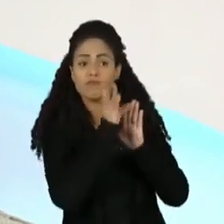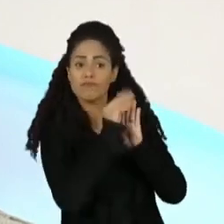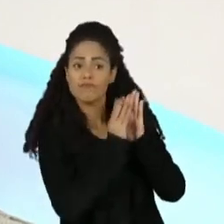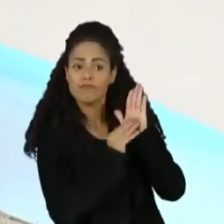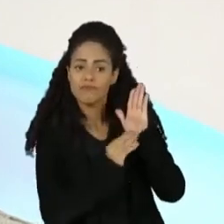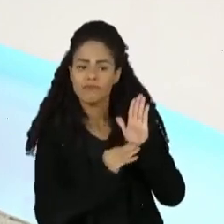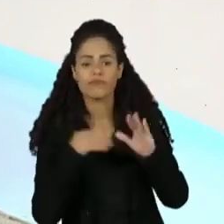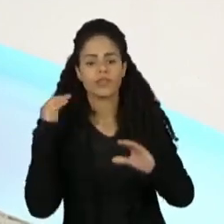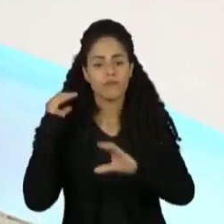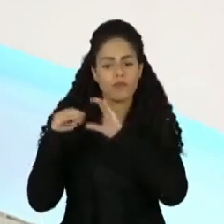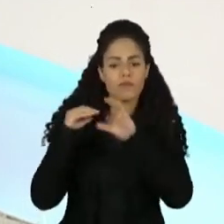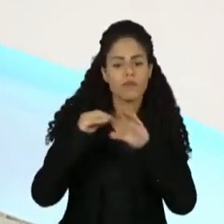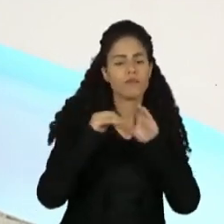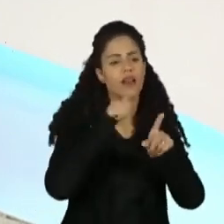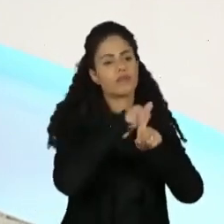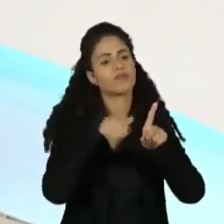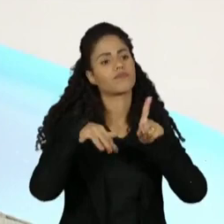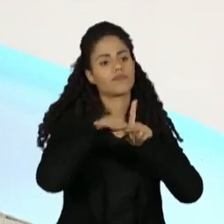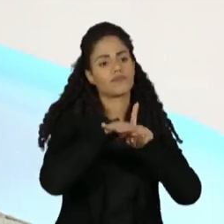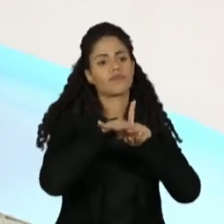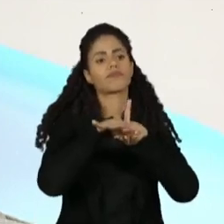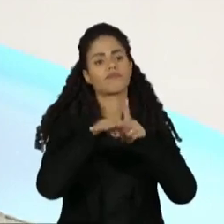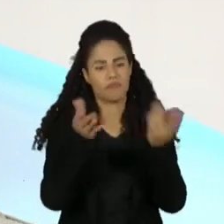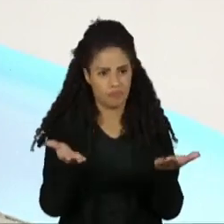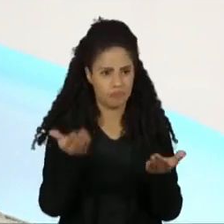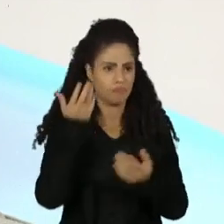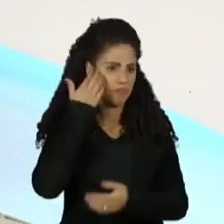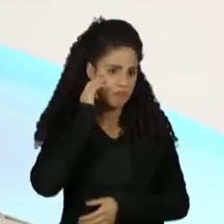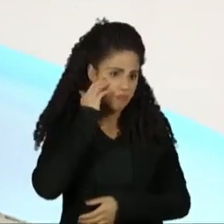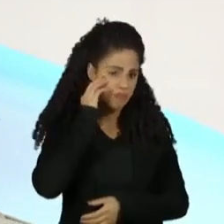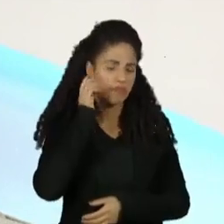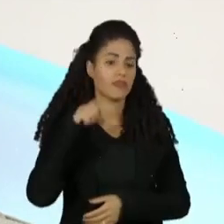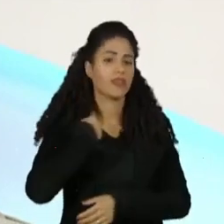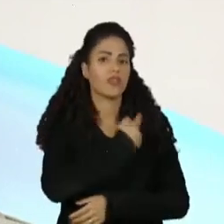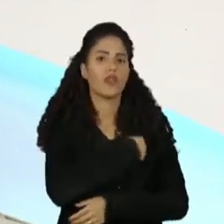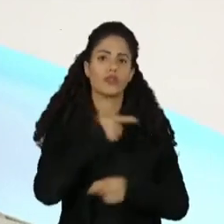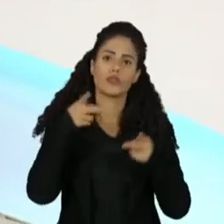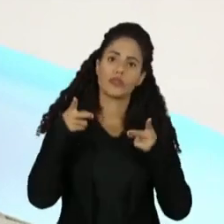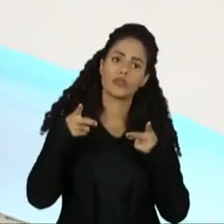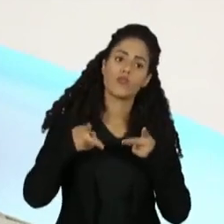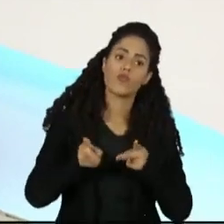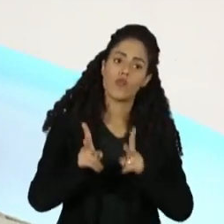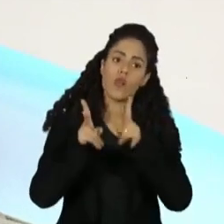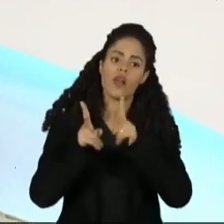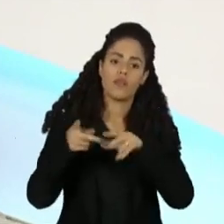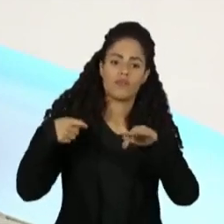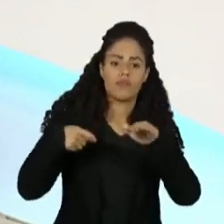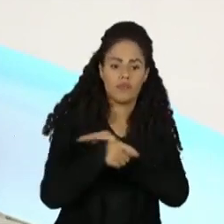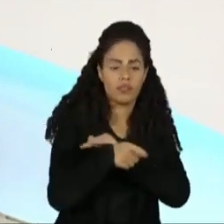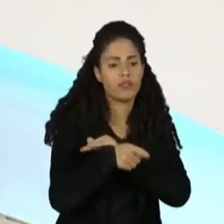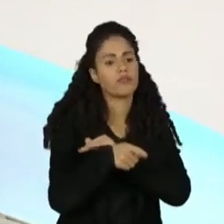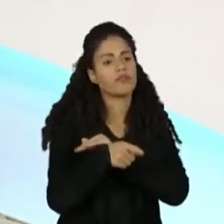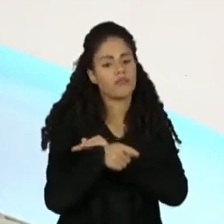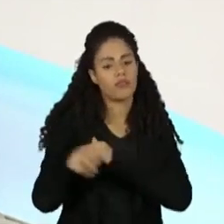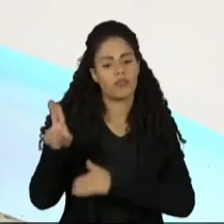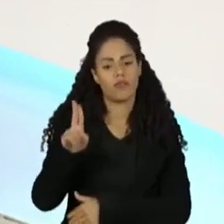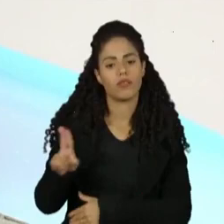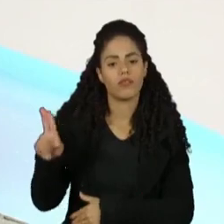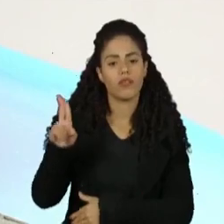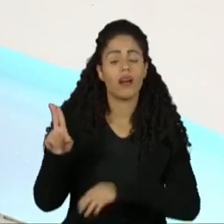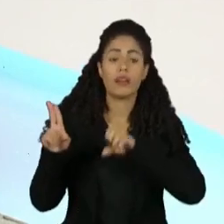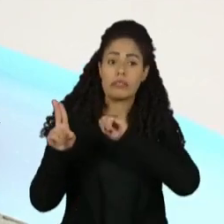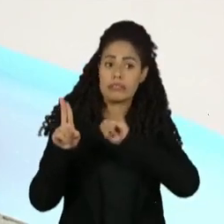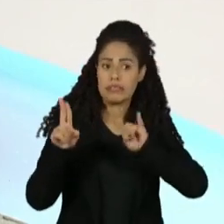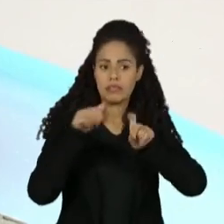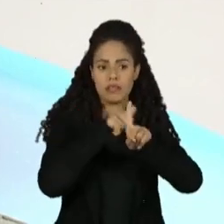comunicar com a sociedade é muito grande. Nós não vamos conseguir manter o financiamento da universidade se